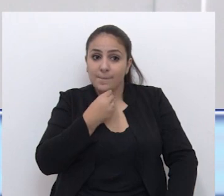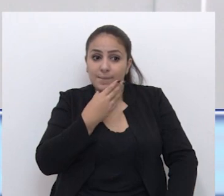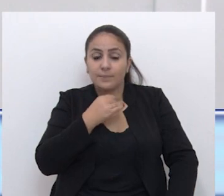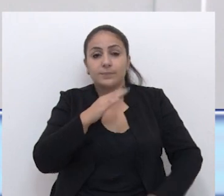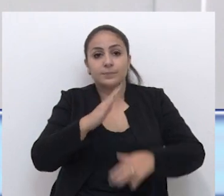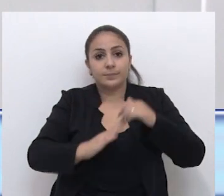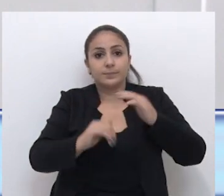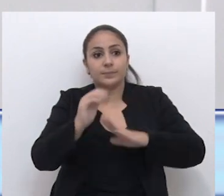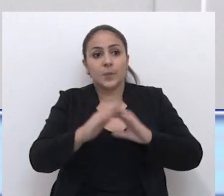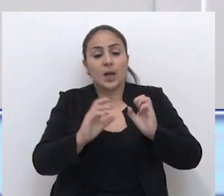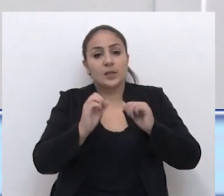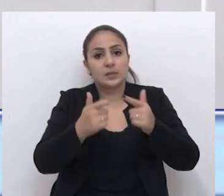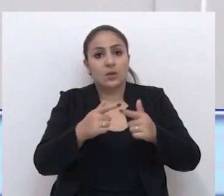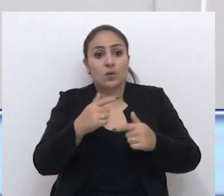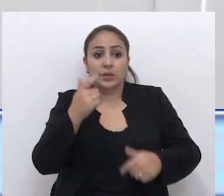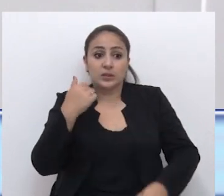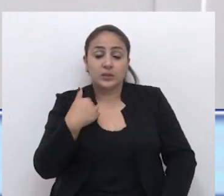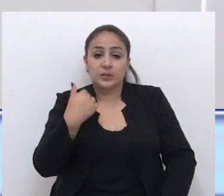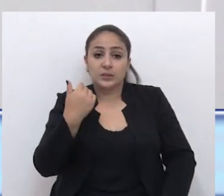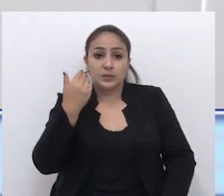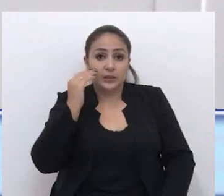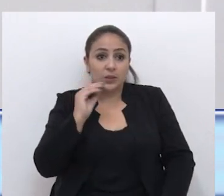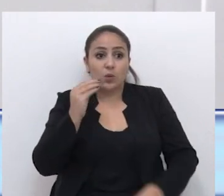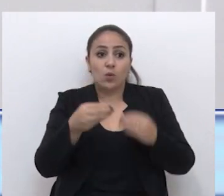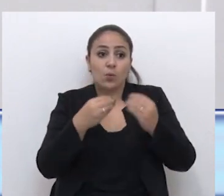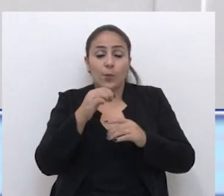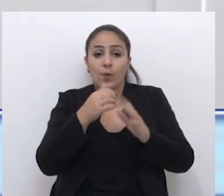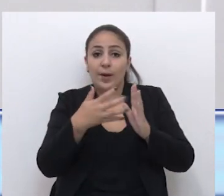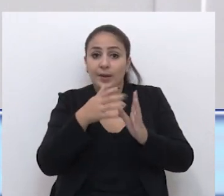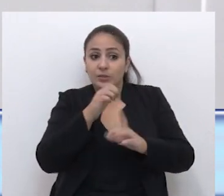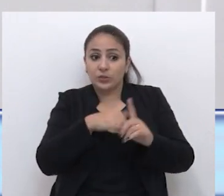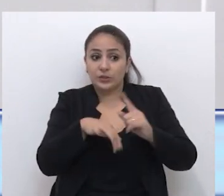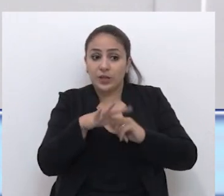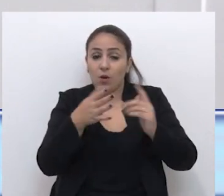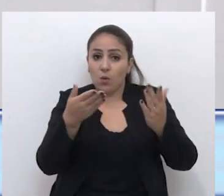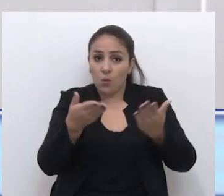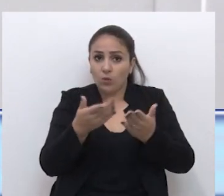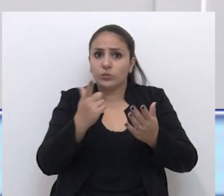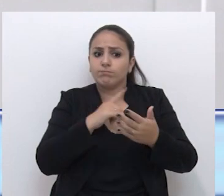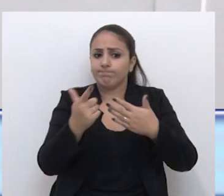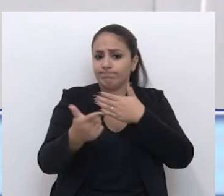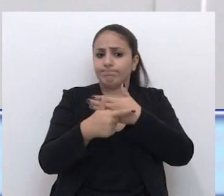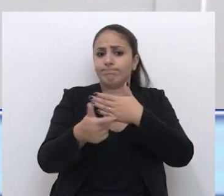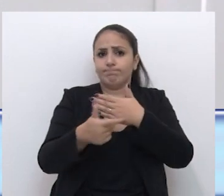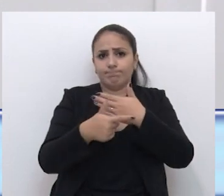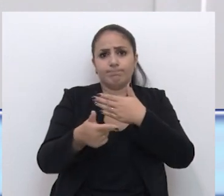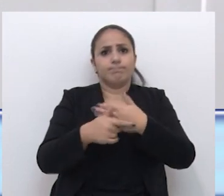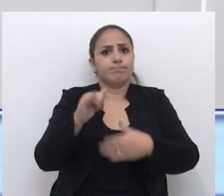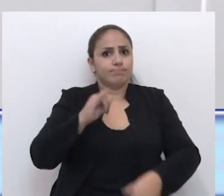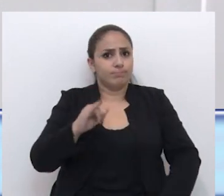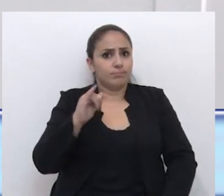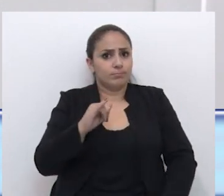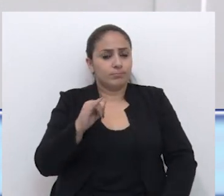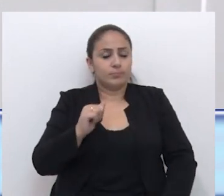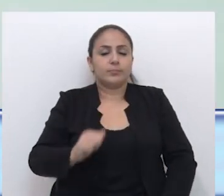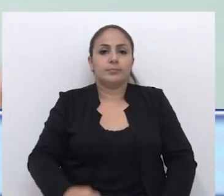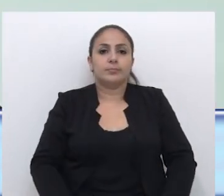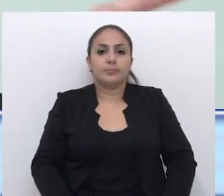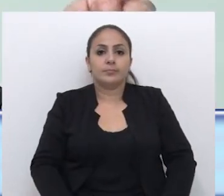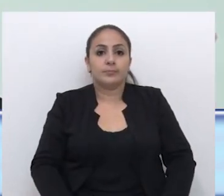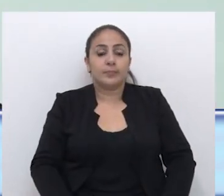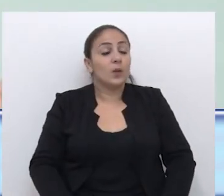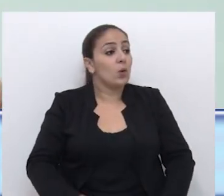praticam essas ações. Então a mídia, entendendo ela como redes sociais hoje, elas têm um papel preponderante.